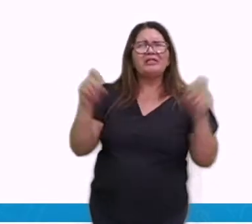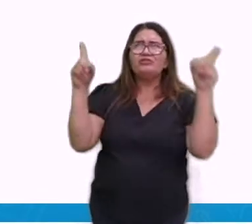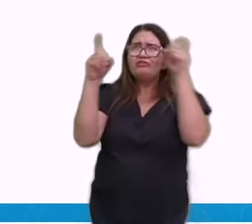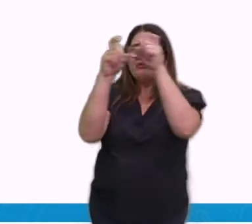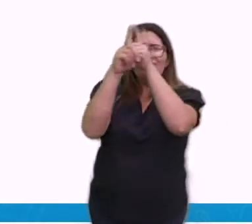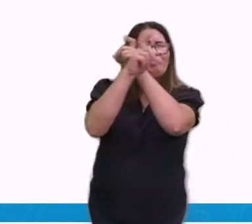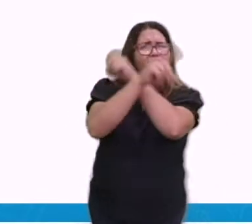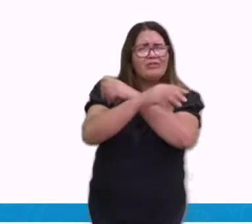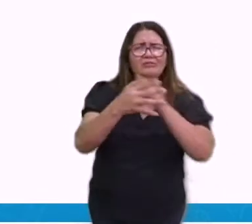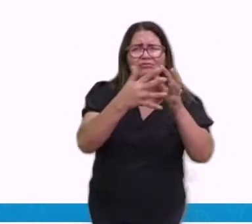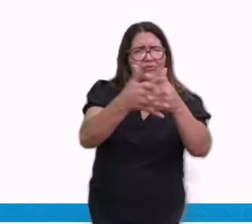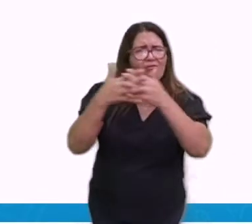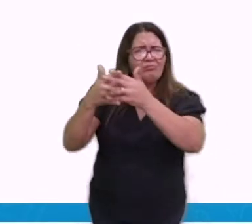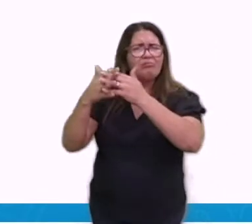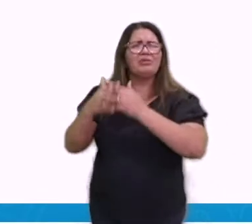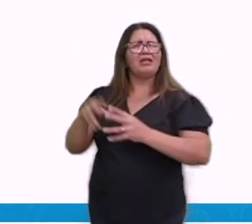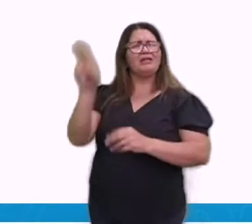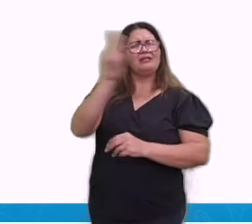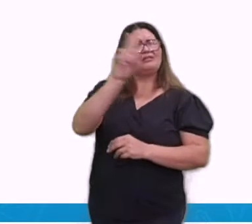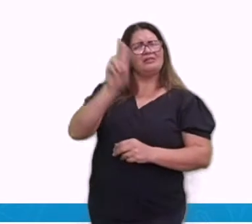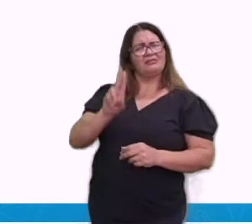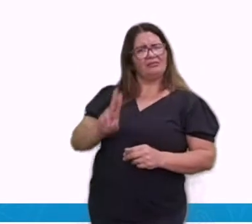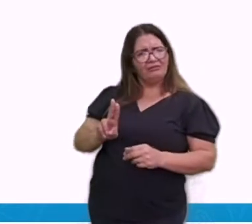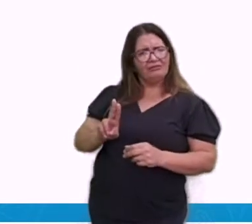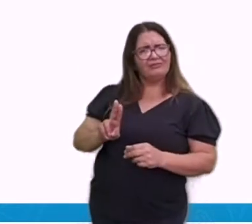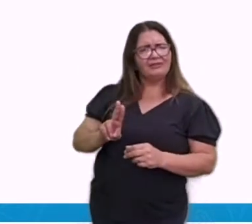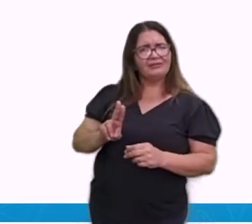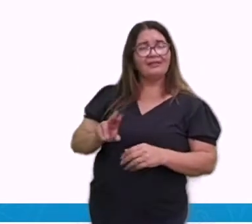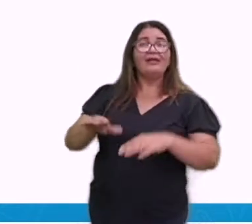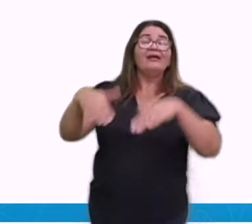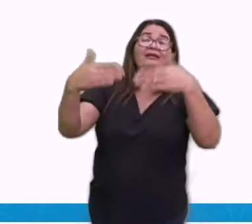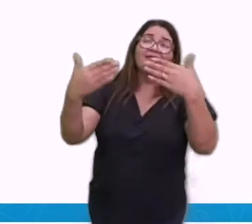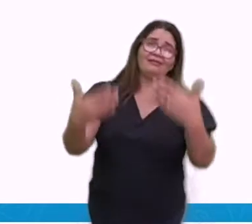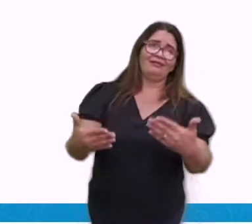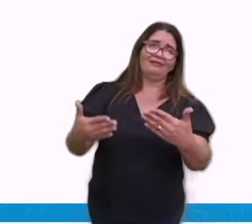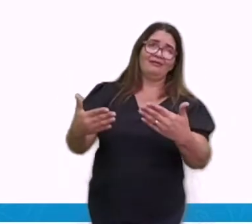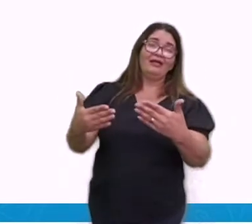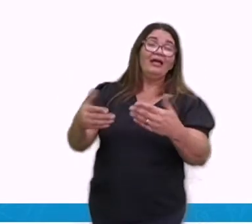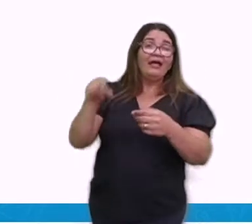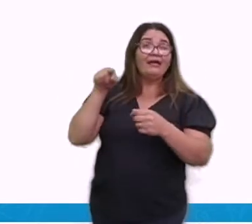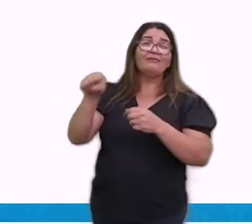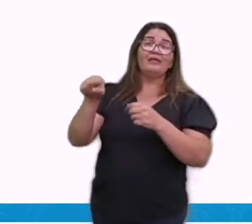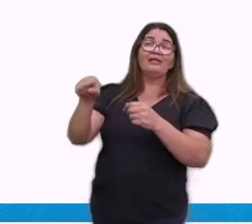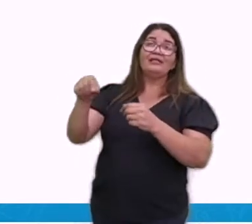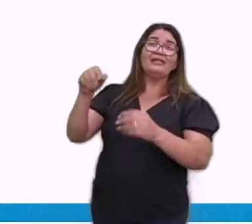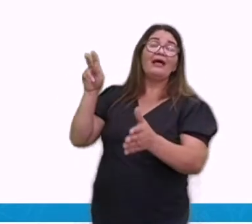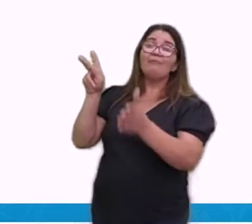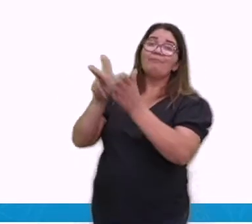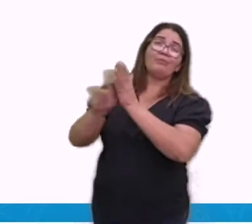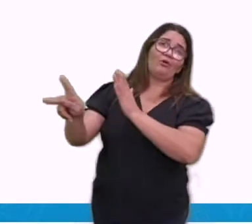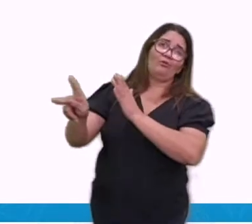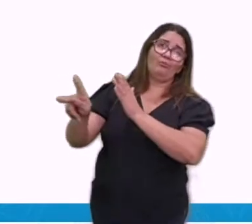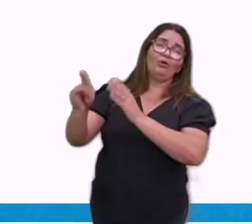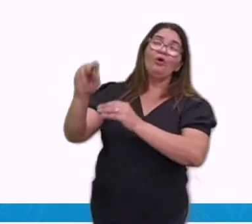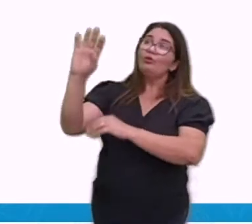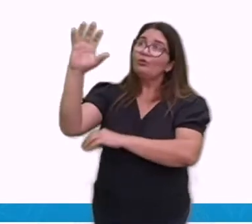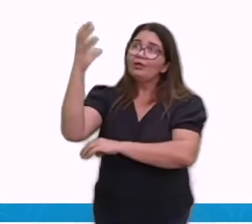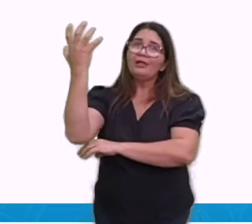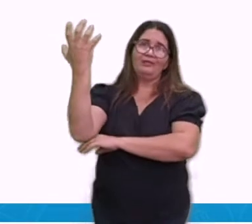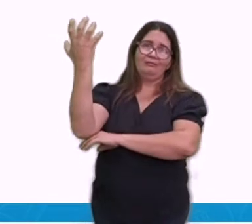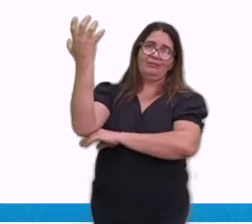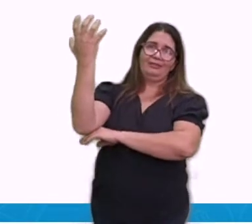simples, né? É por isso que o clima, ele tem algumas variações e o nome dele é dado